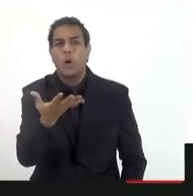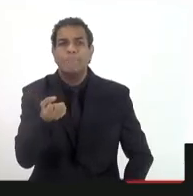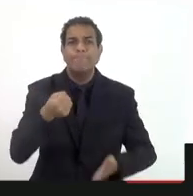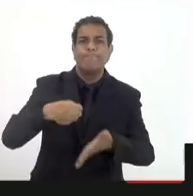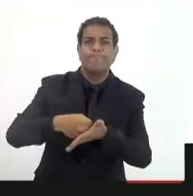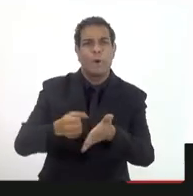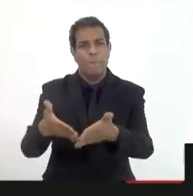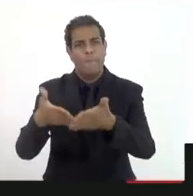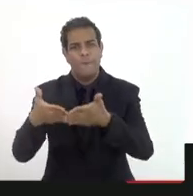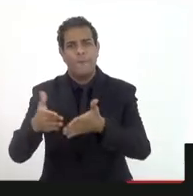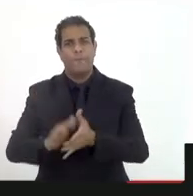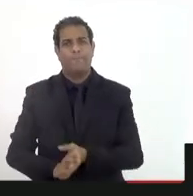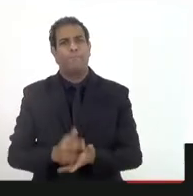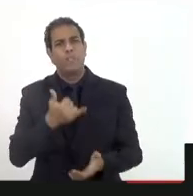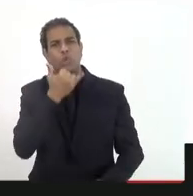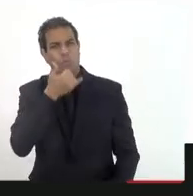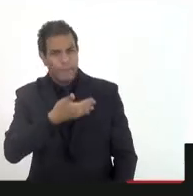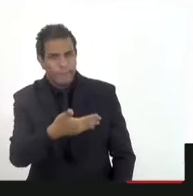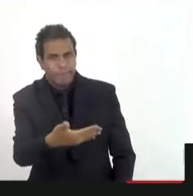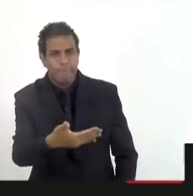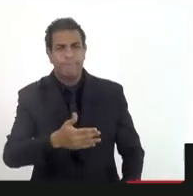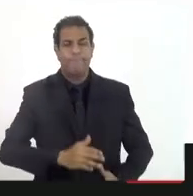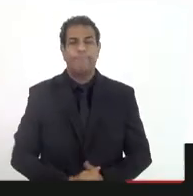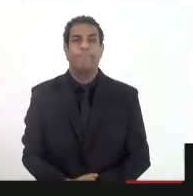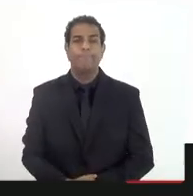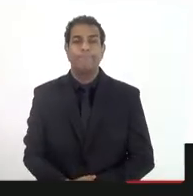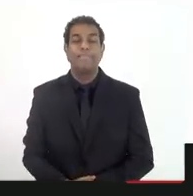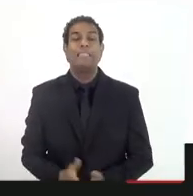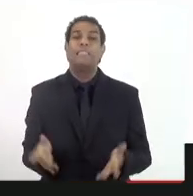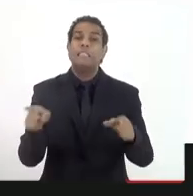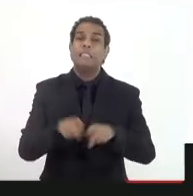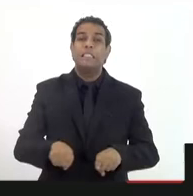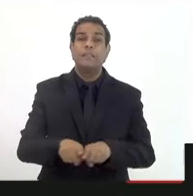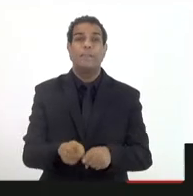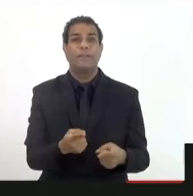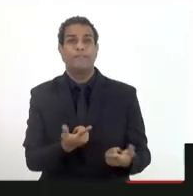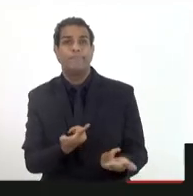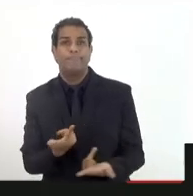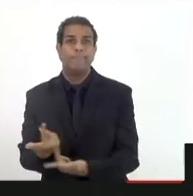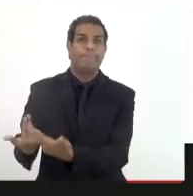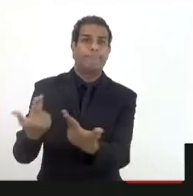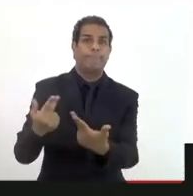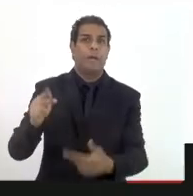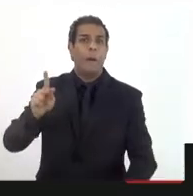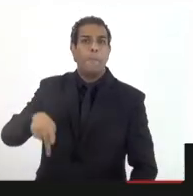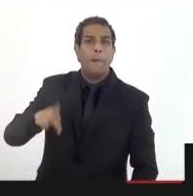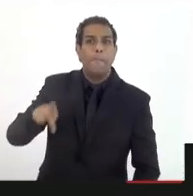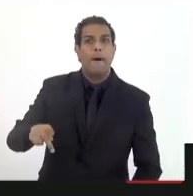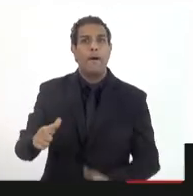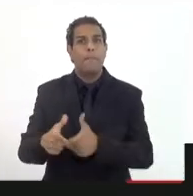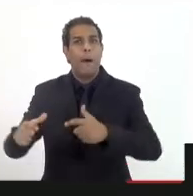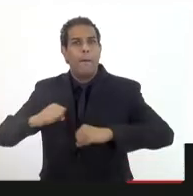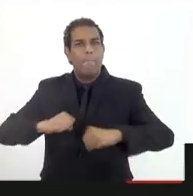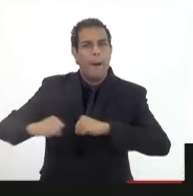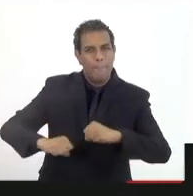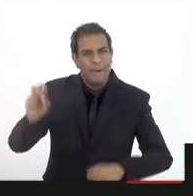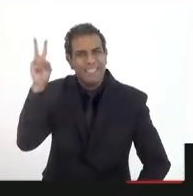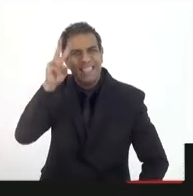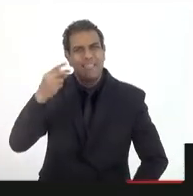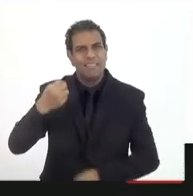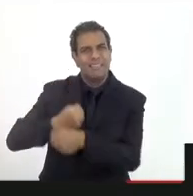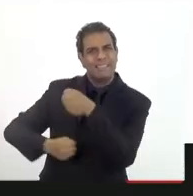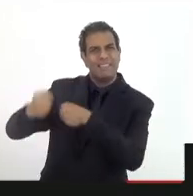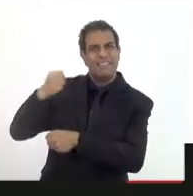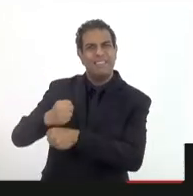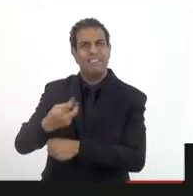Por favor. Desculpa, Mauro. Então, quer dizer, mesmo petróleo, tem gente que acha que teve um boom, que a gente viveu um momento mágico